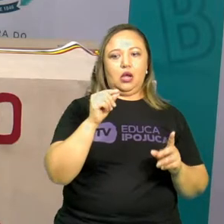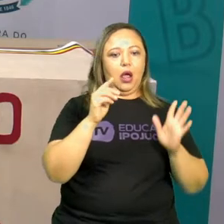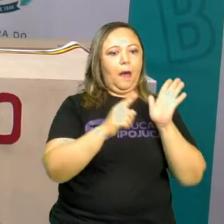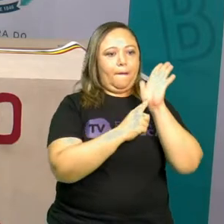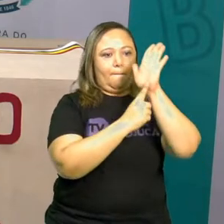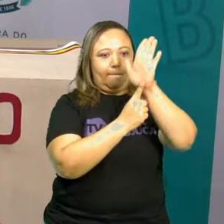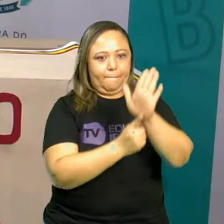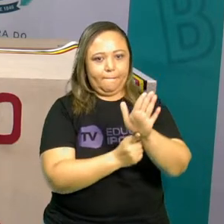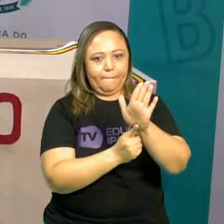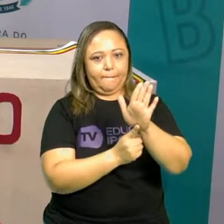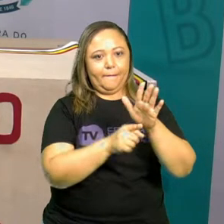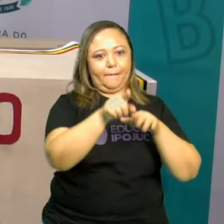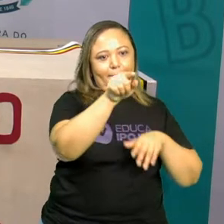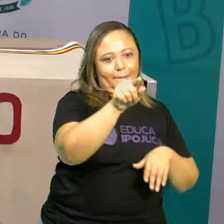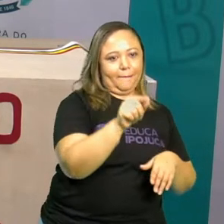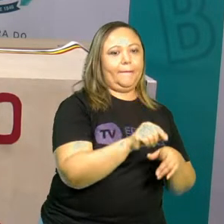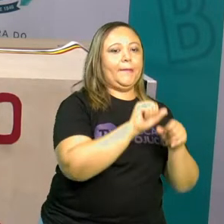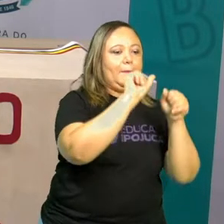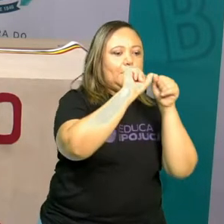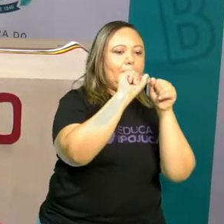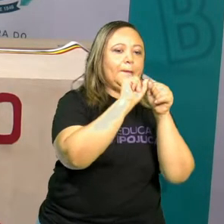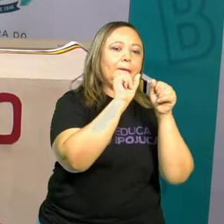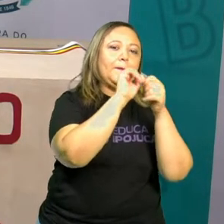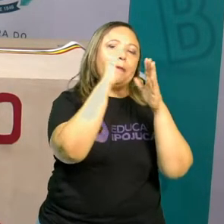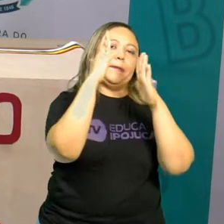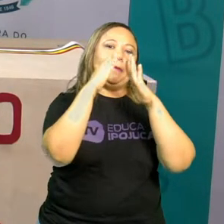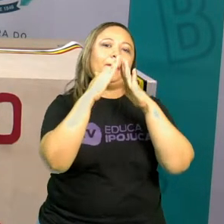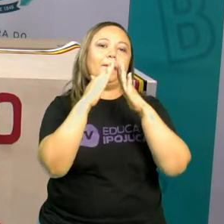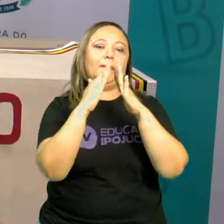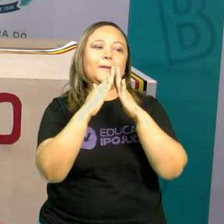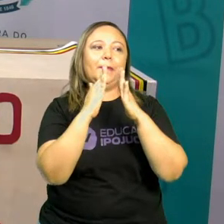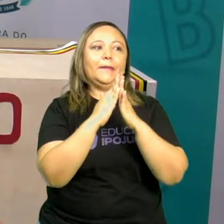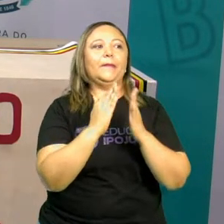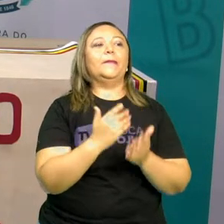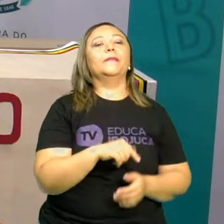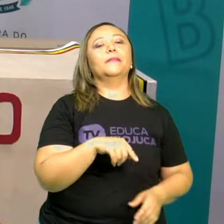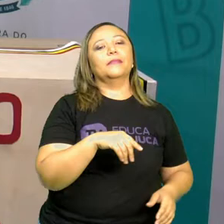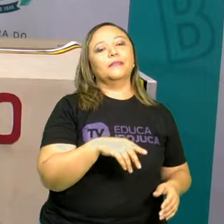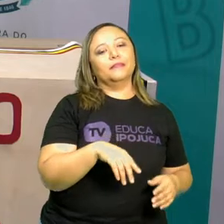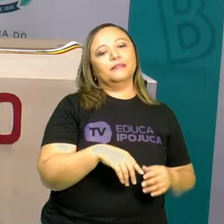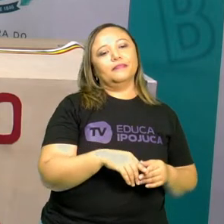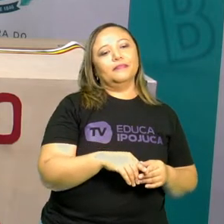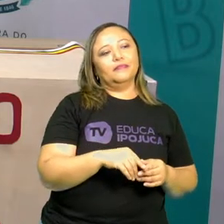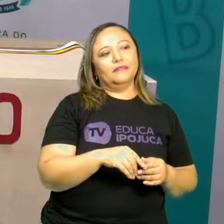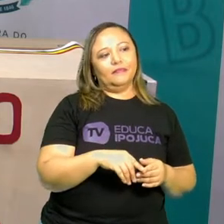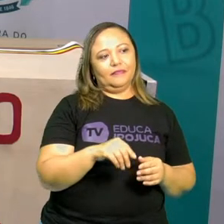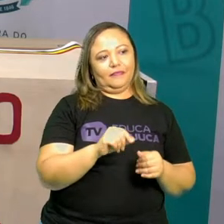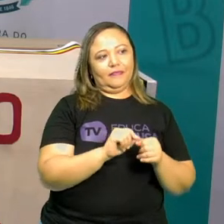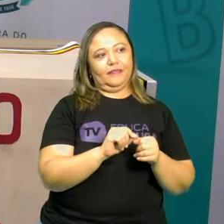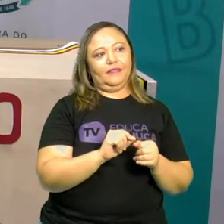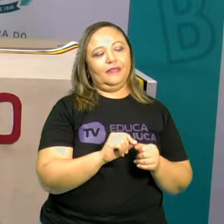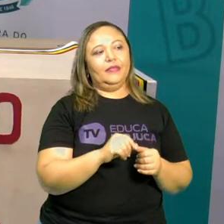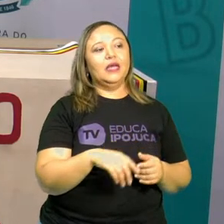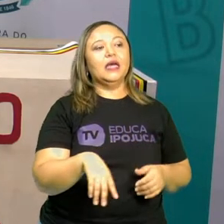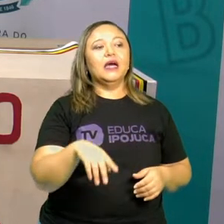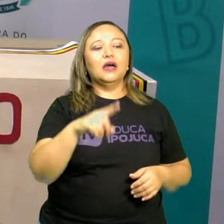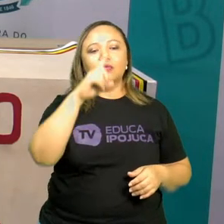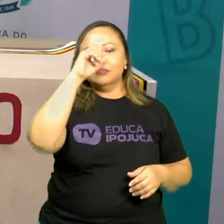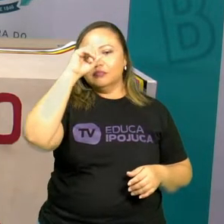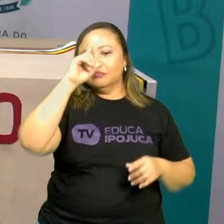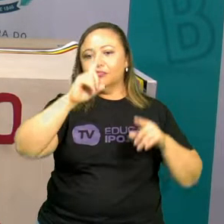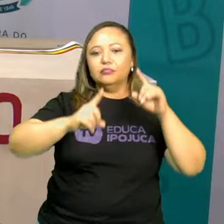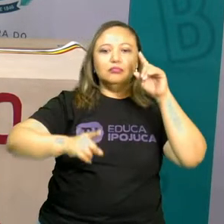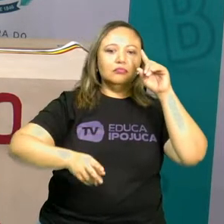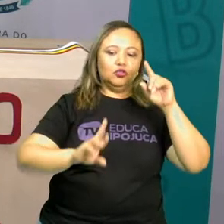fazendo aí na casinha de vocês. Mas primeiro, na infância era assim, O meu mestre mandou. Que a gente